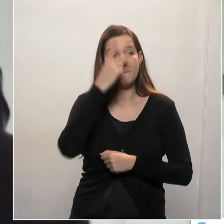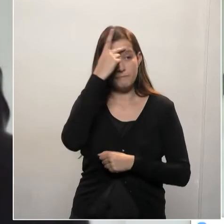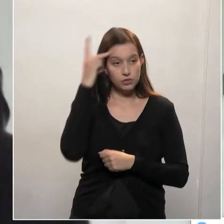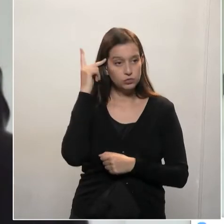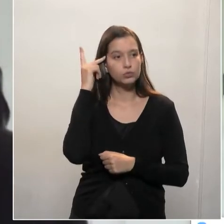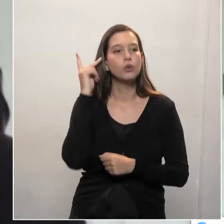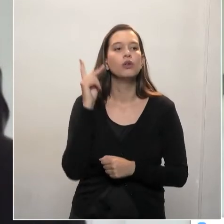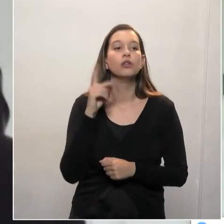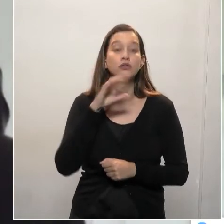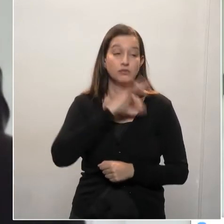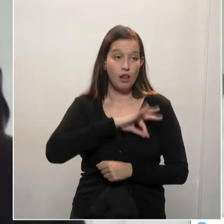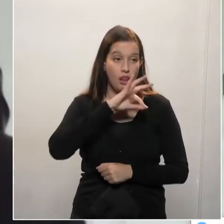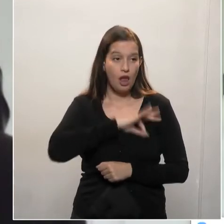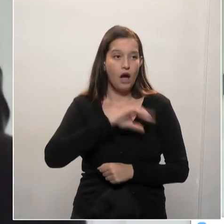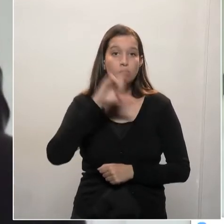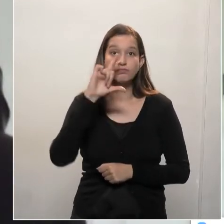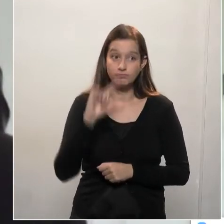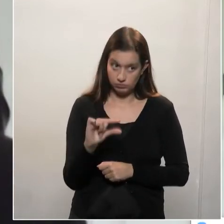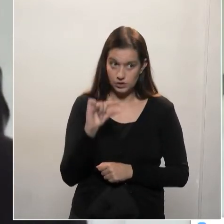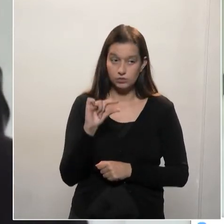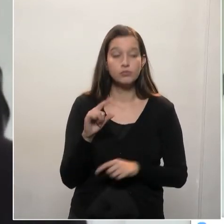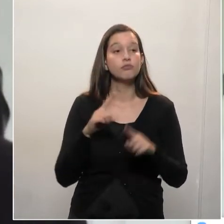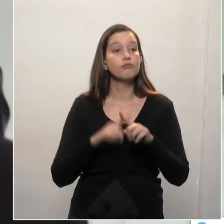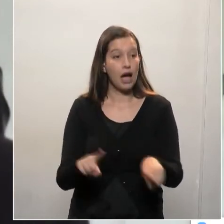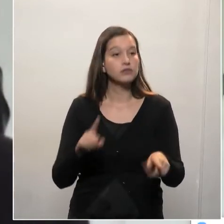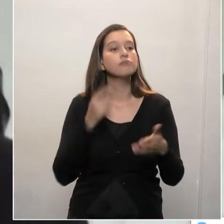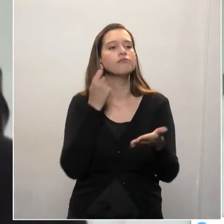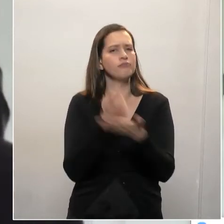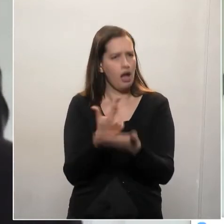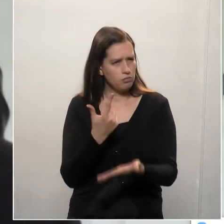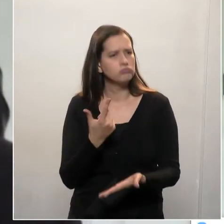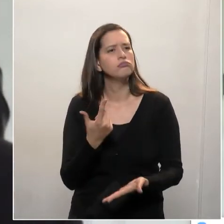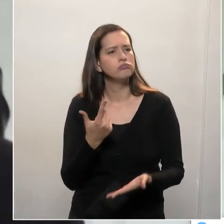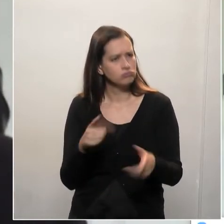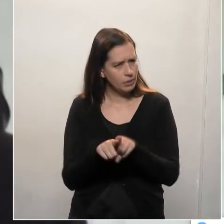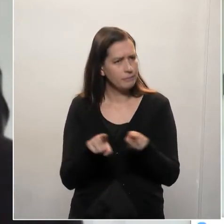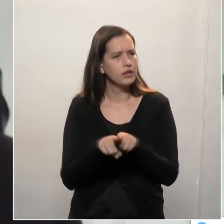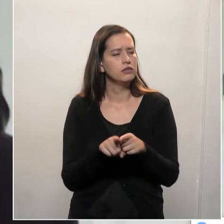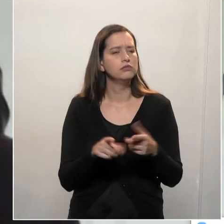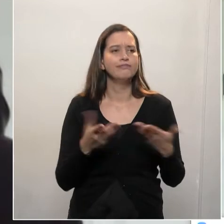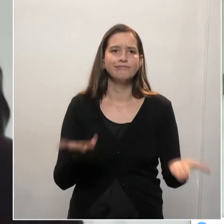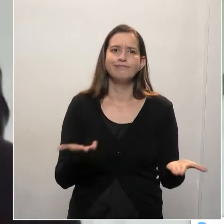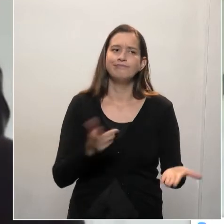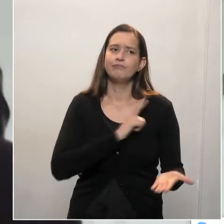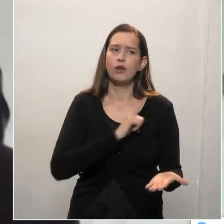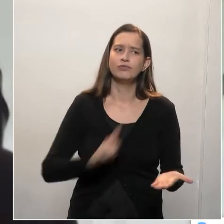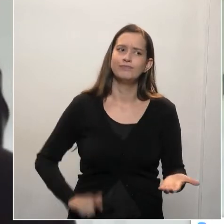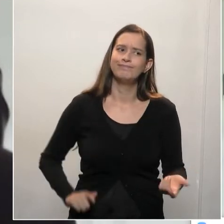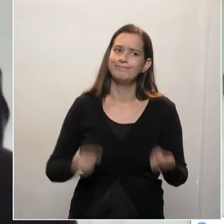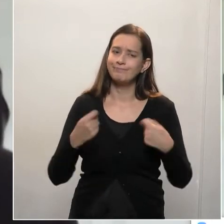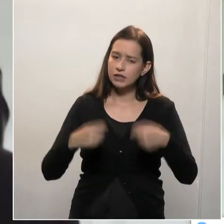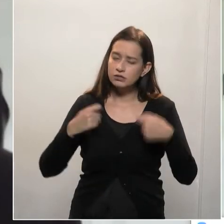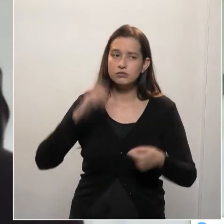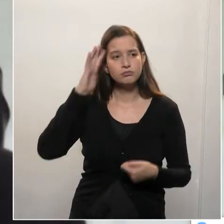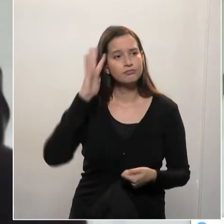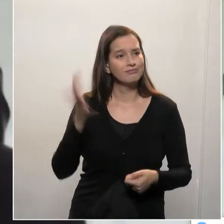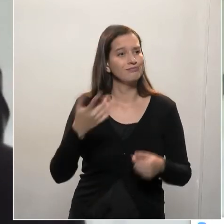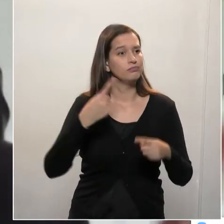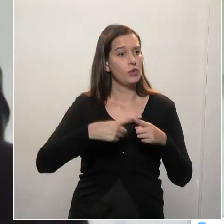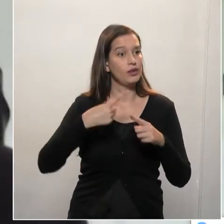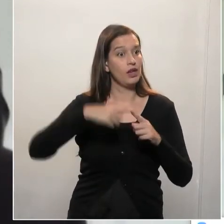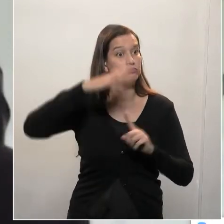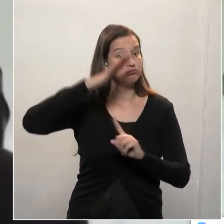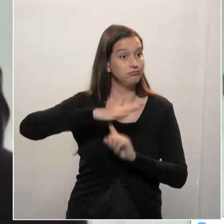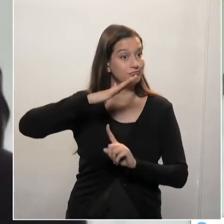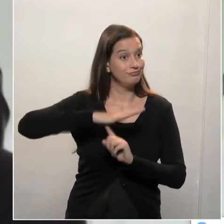INSS estão sendo cobrados. E o governo precisa ter uma solução. Por quê? Porque o Paraná é diferente de outros lugares. No Paraná, os